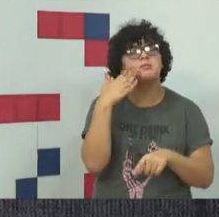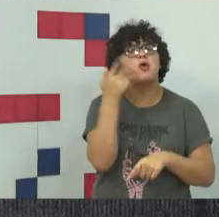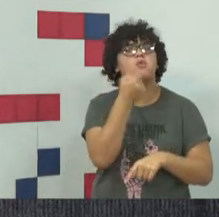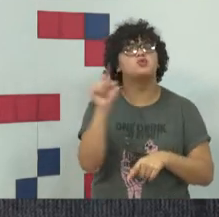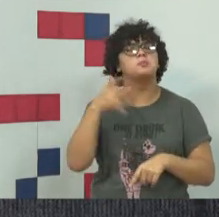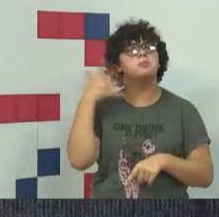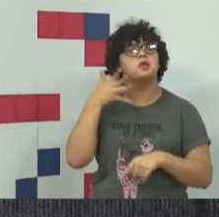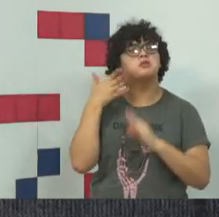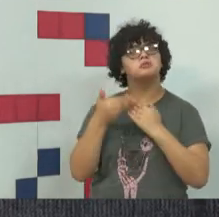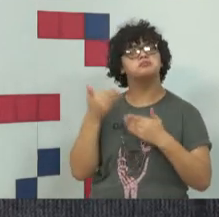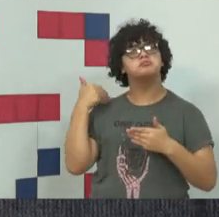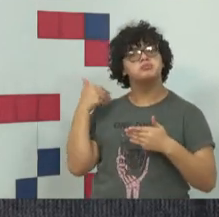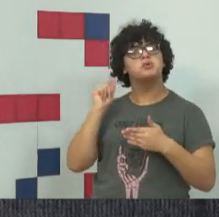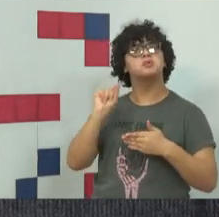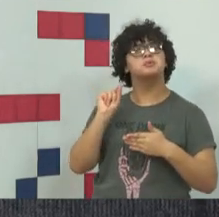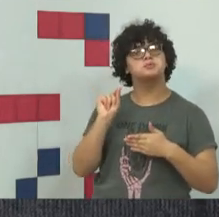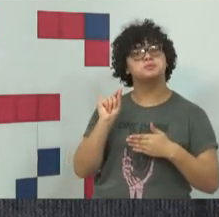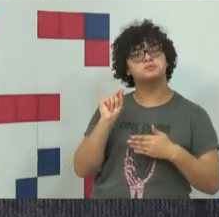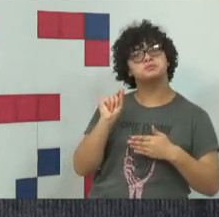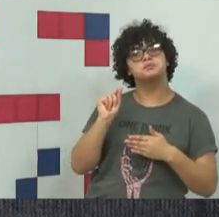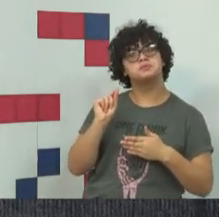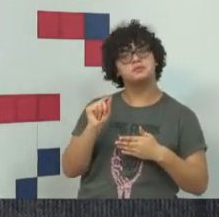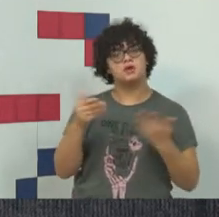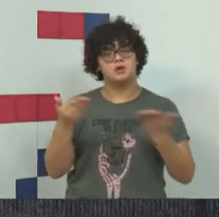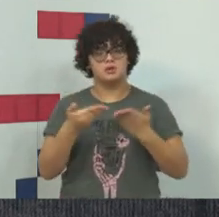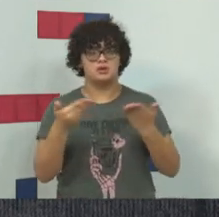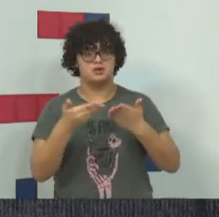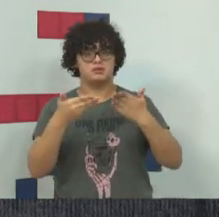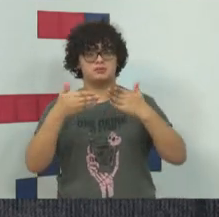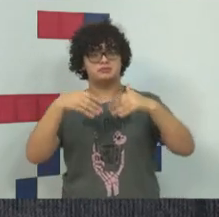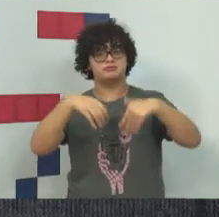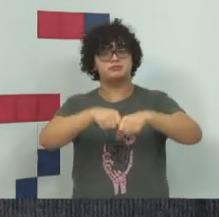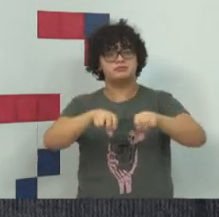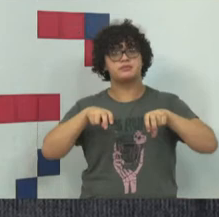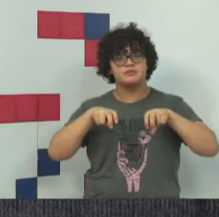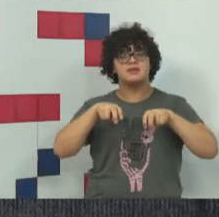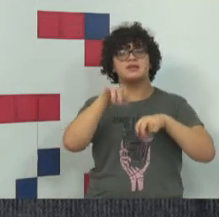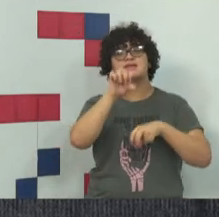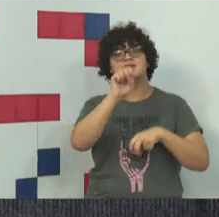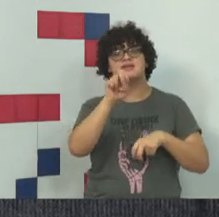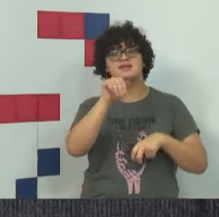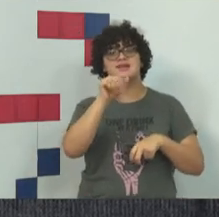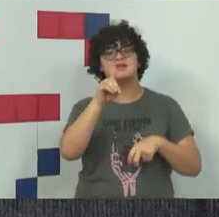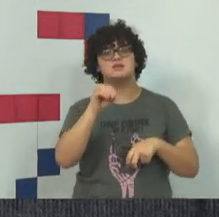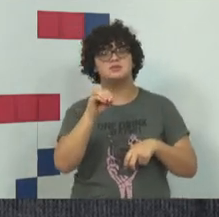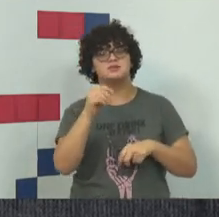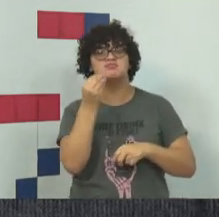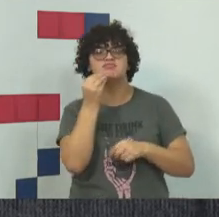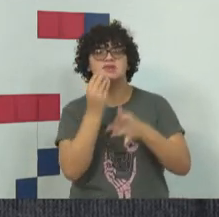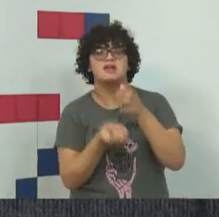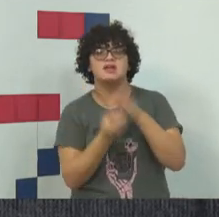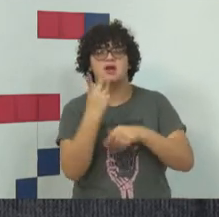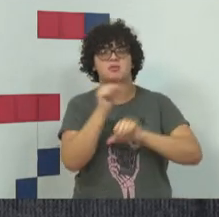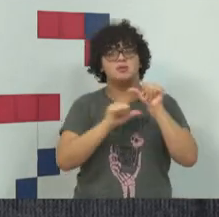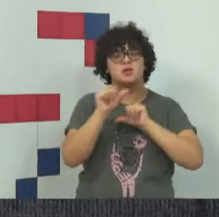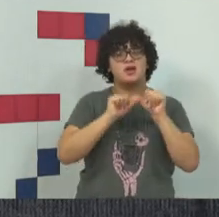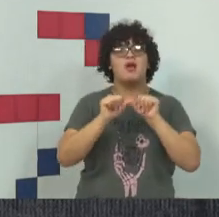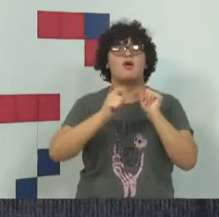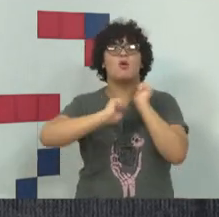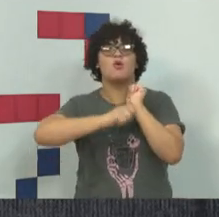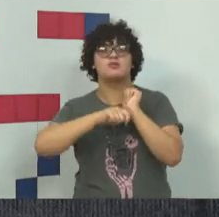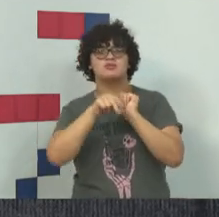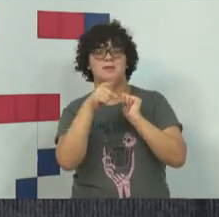que o Senado criou para alterar o código penal, sistema